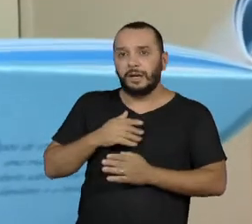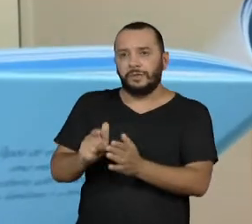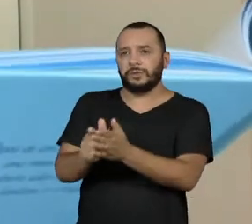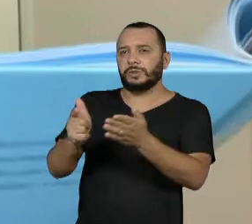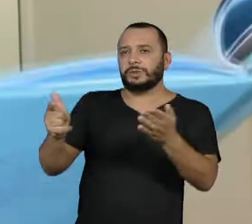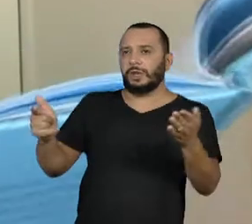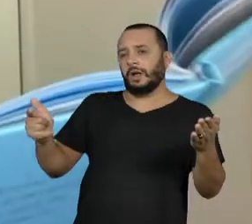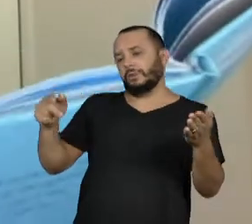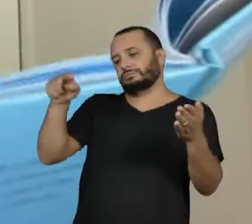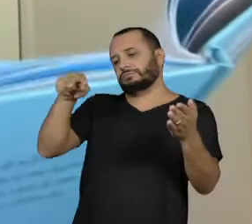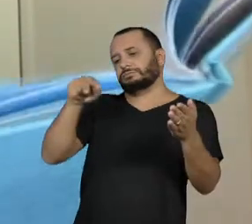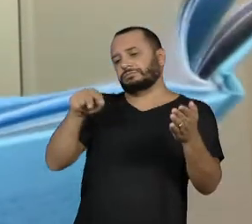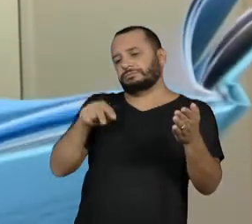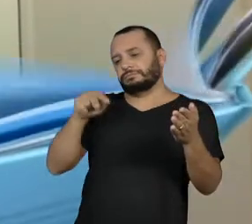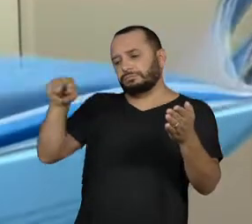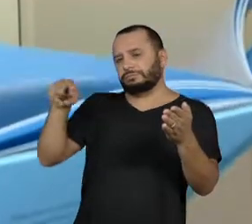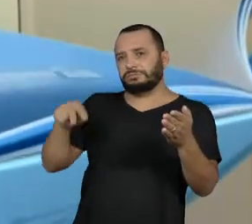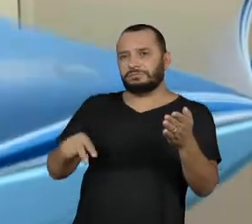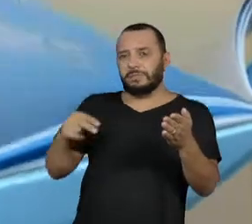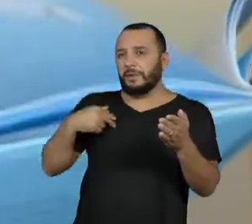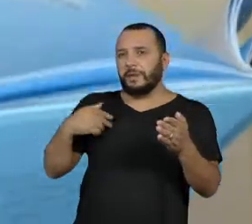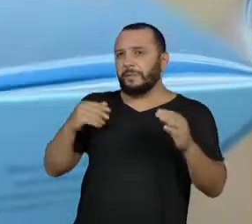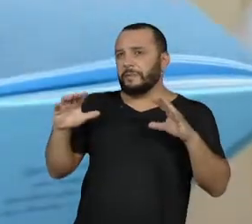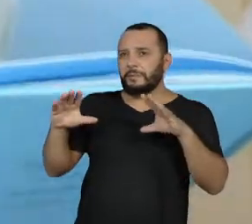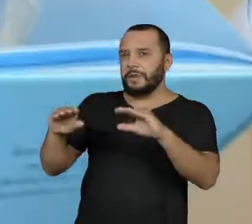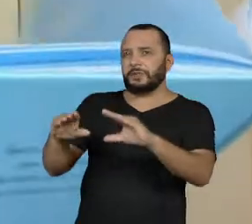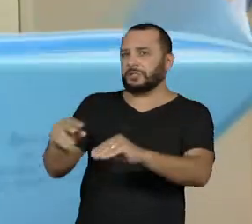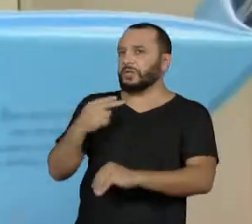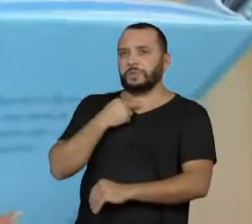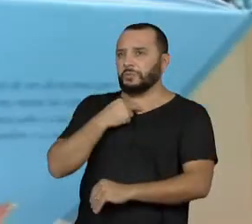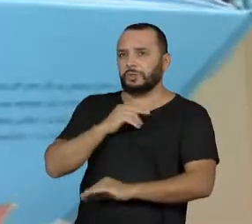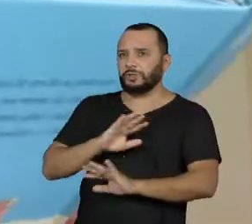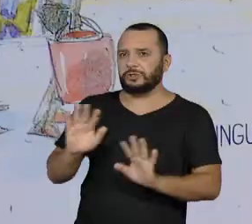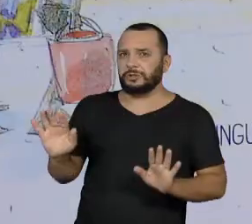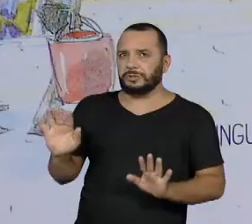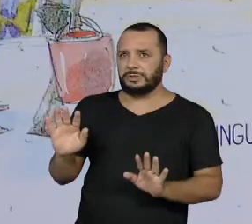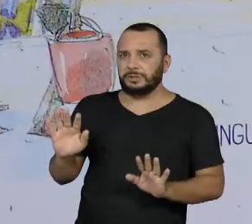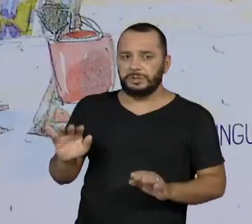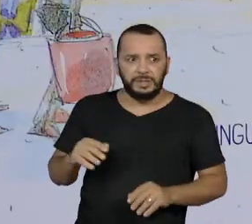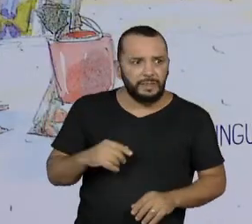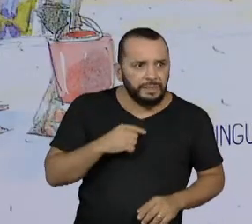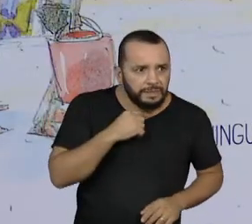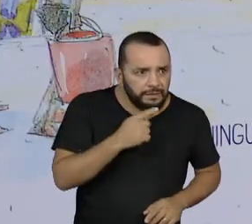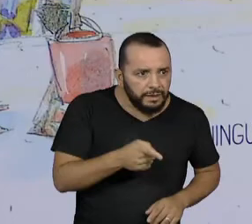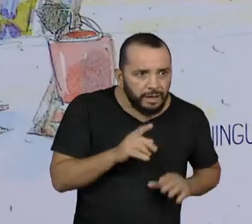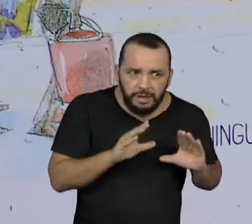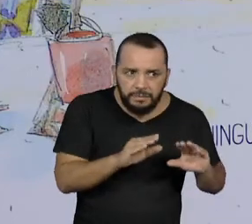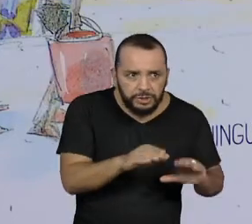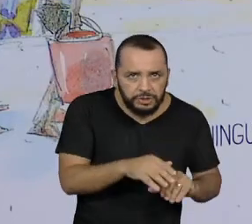do jornal e ninguém podia mexer antes dele. Ninguém?